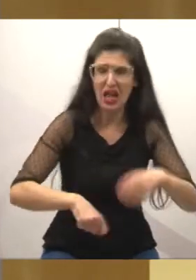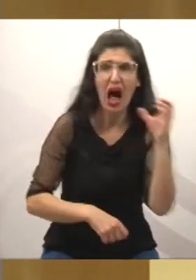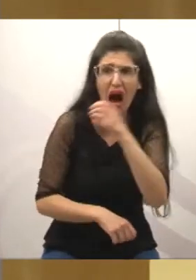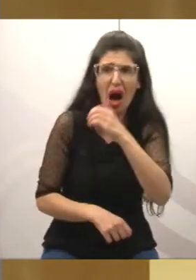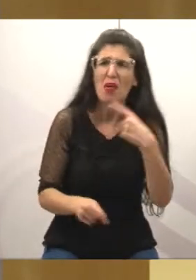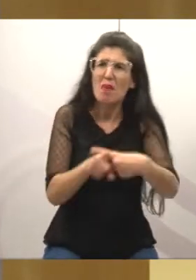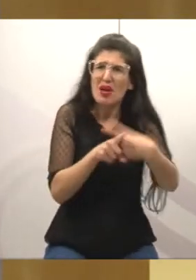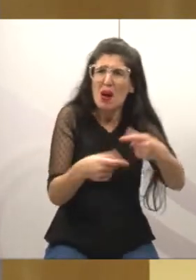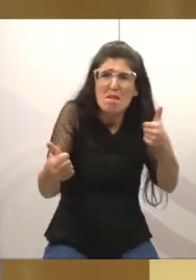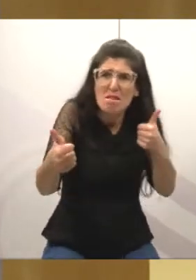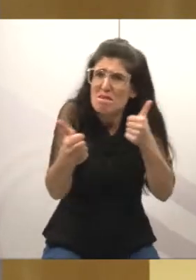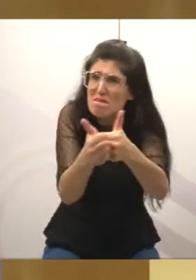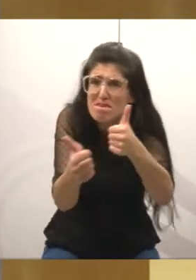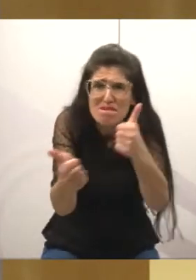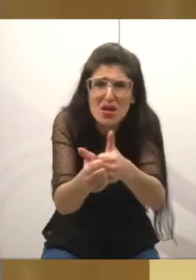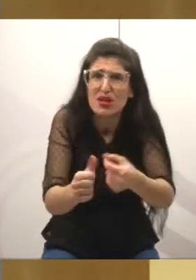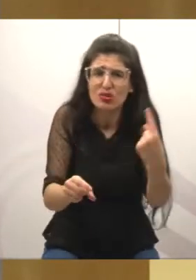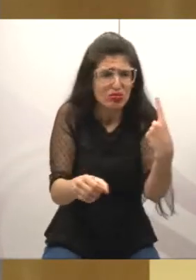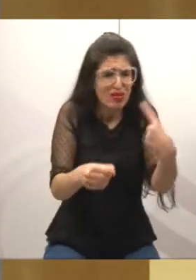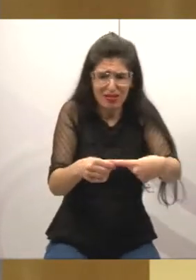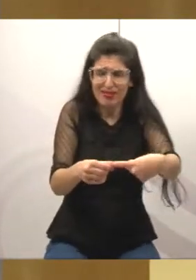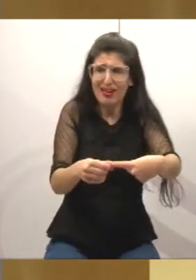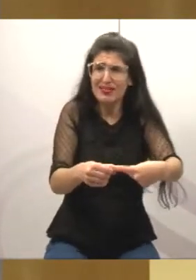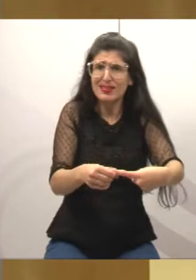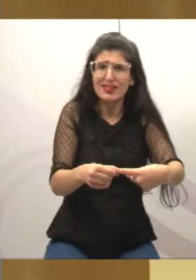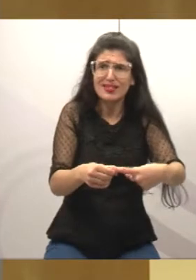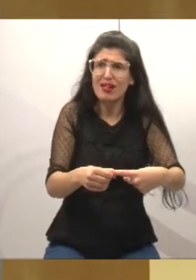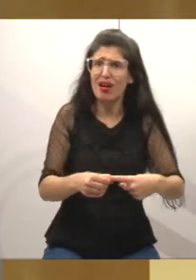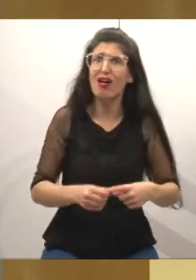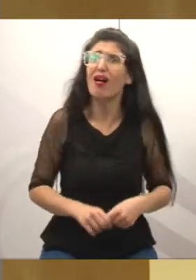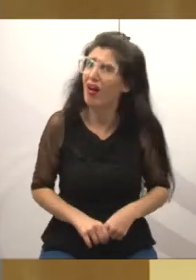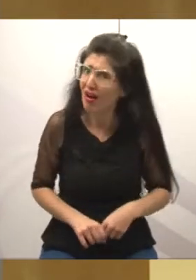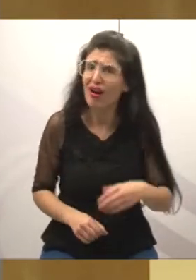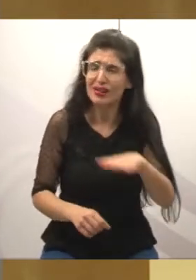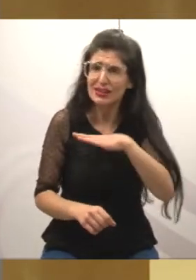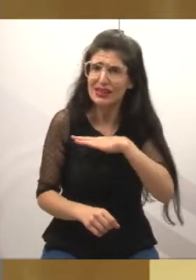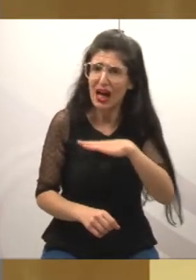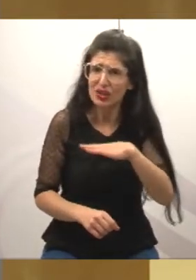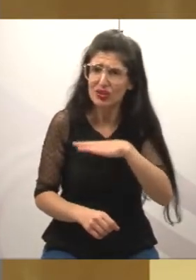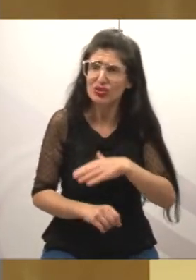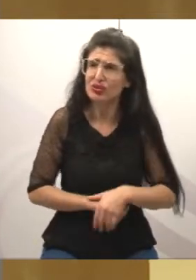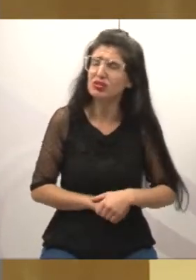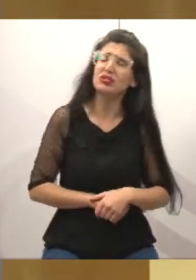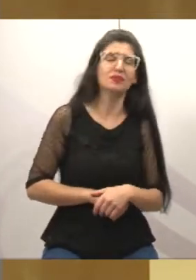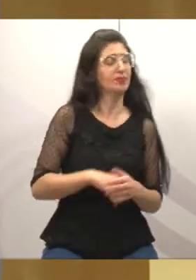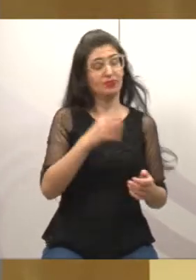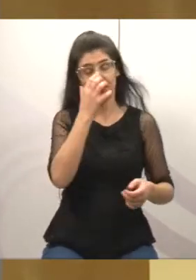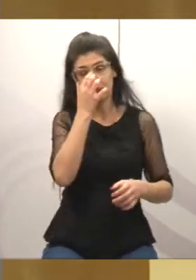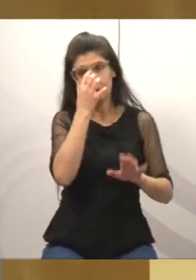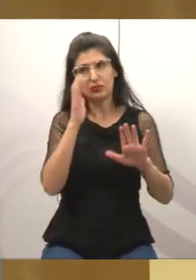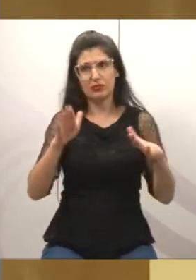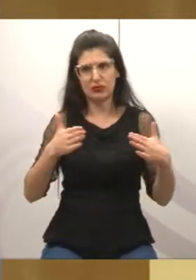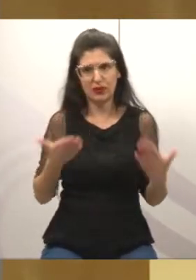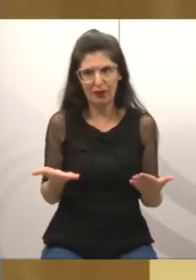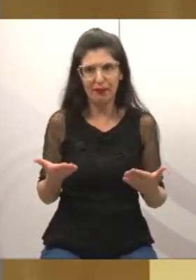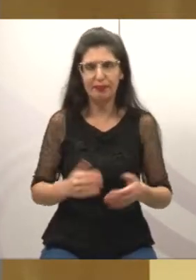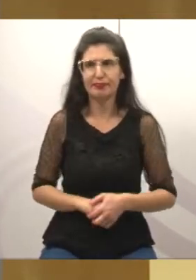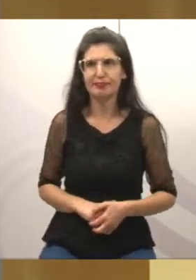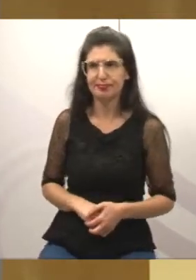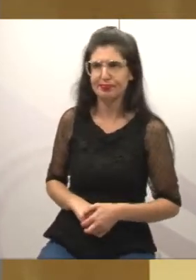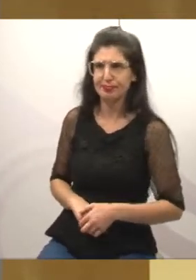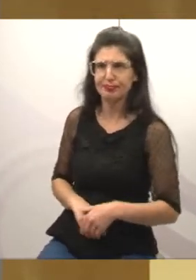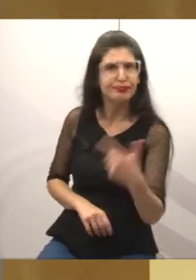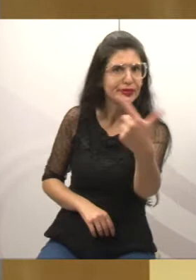centro da cidade não tenha uma benfeitoria, não tenha um serviço tão básico quanto é esse de coleta de